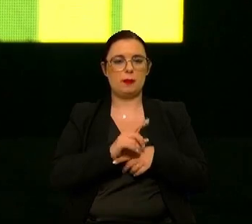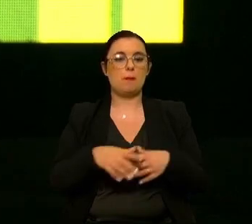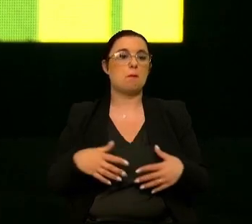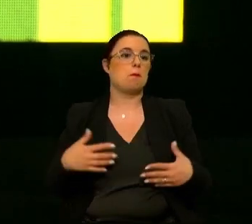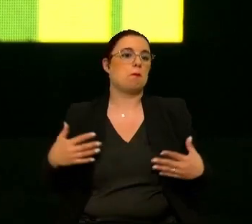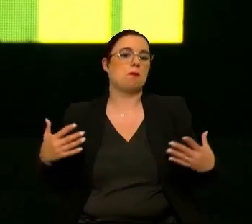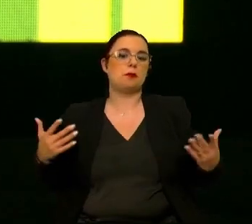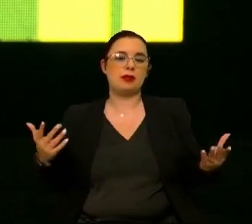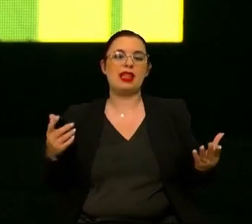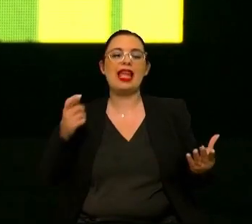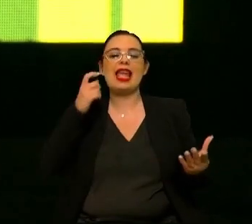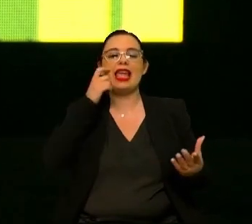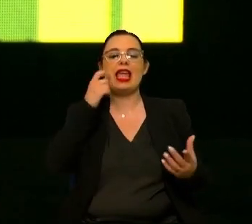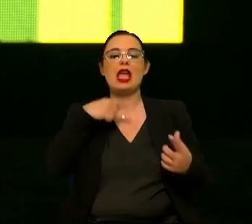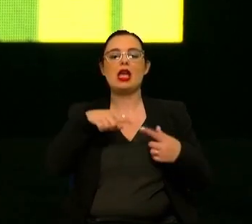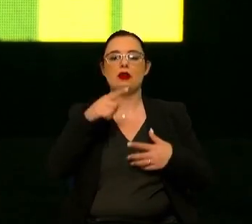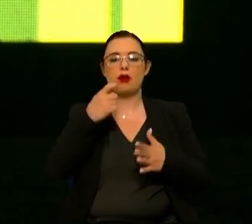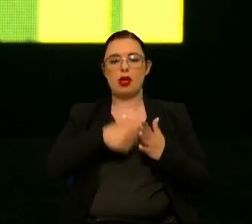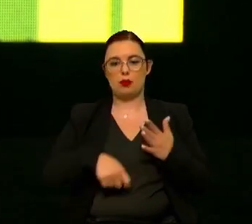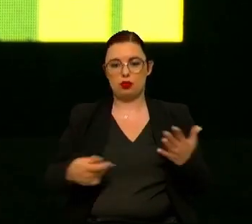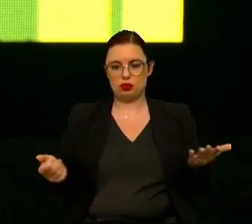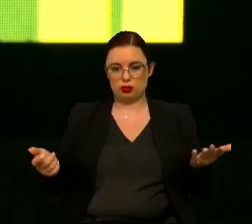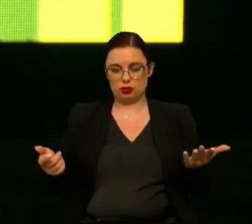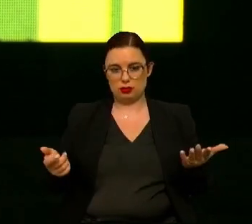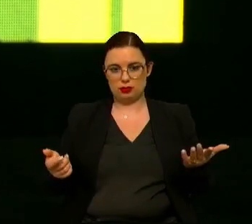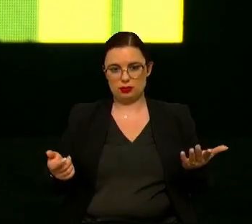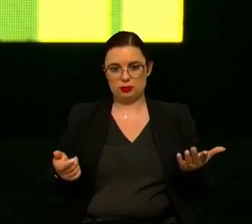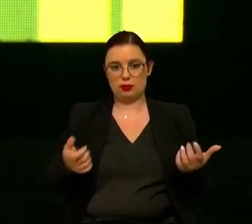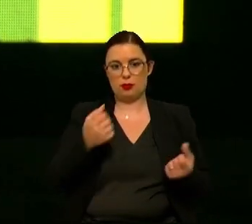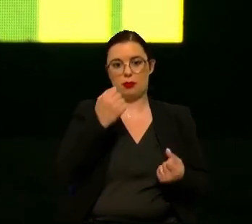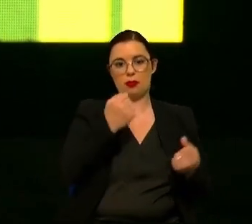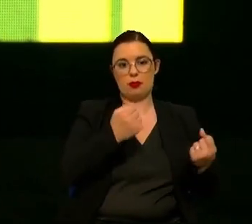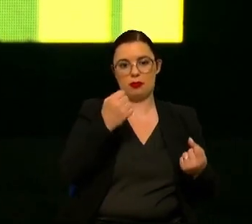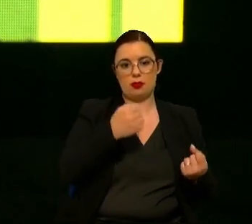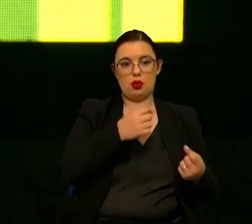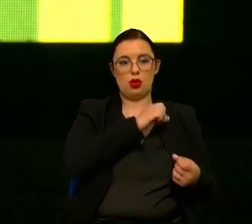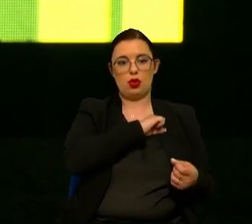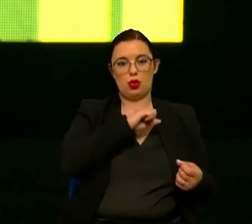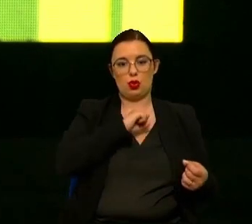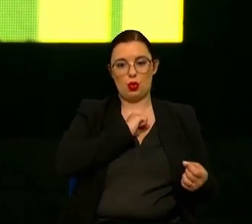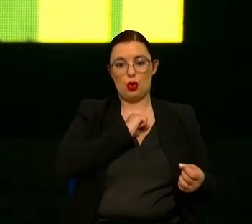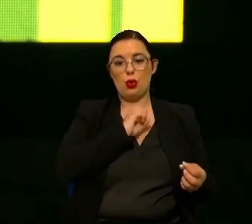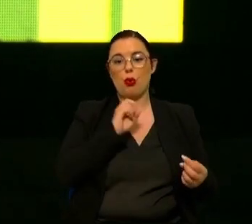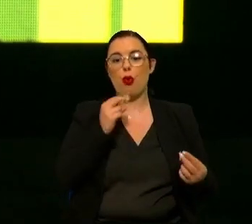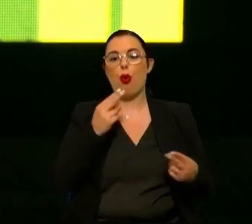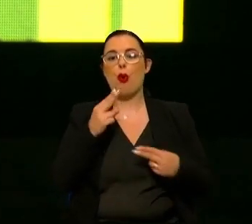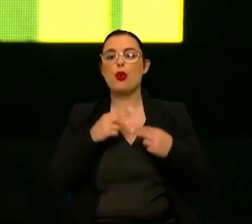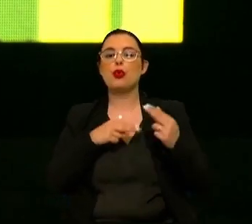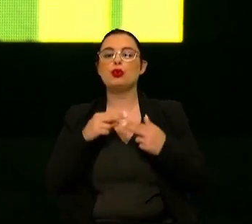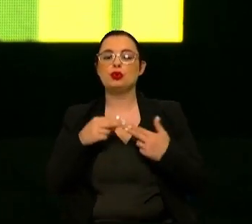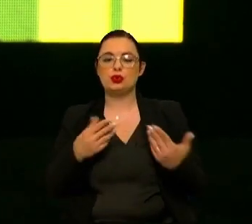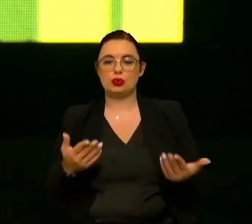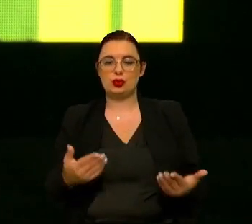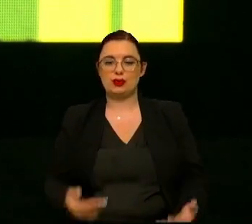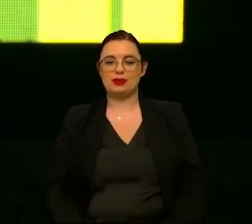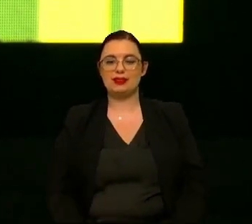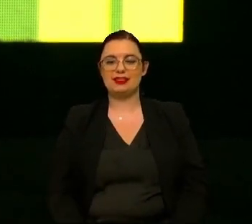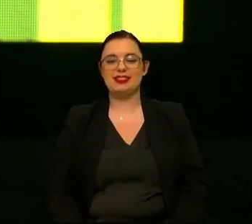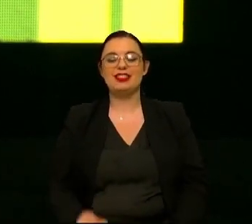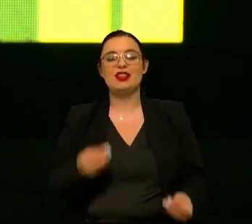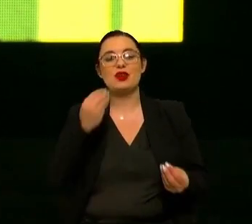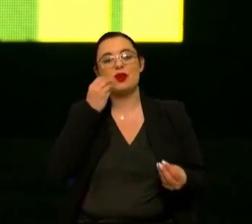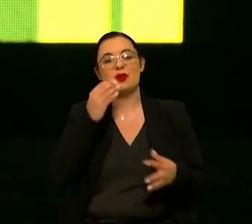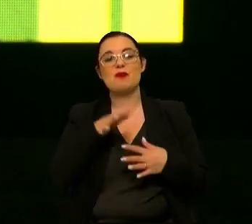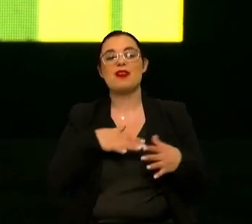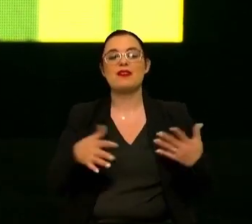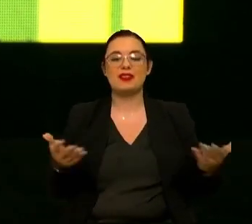é que vai a multa? Vai para o condutor ou o dono do veículo ou vai para o construtor do automóvel? Como é que a ANSR